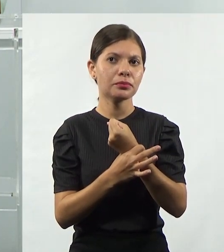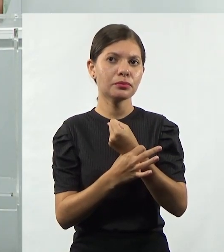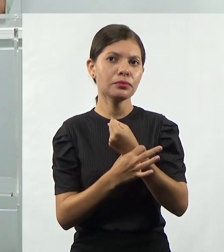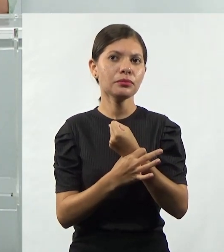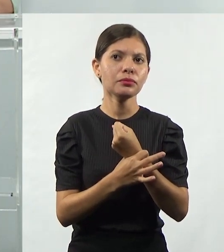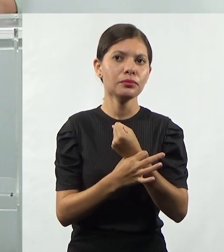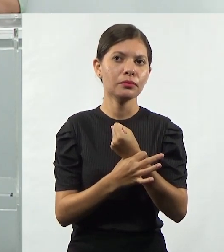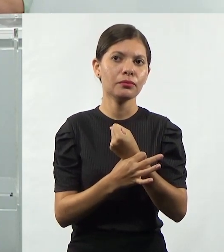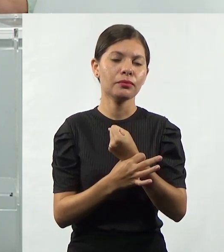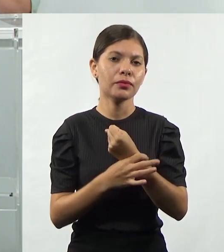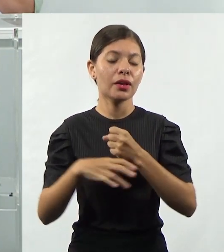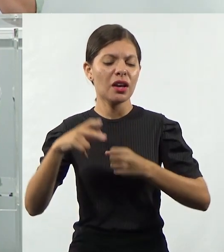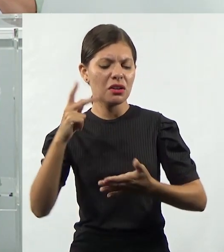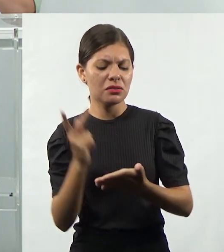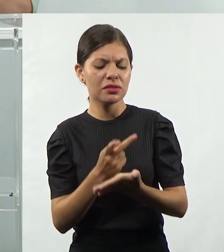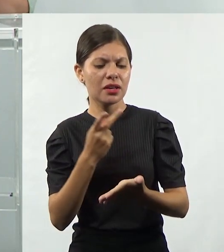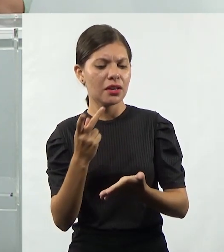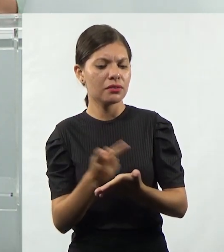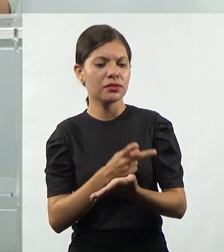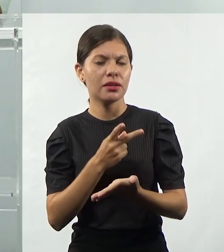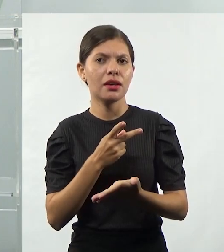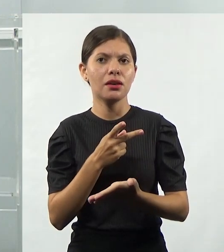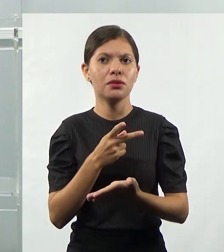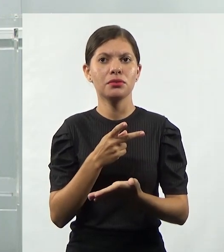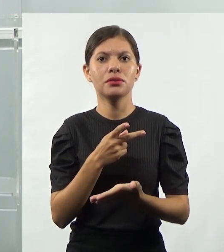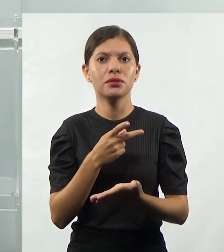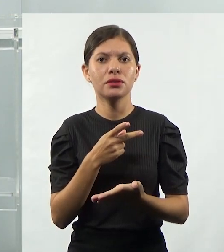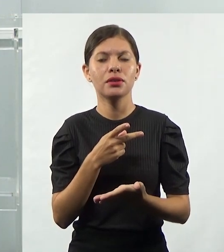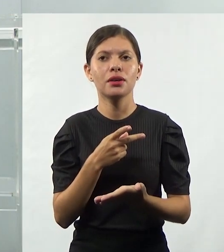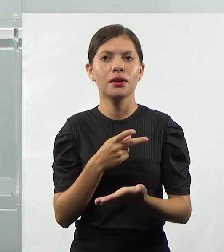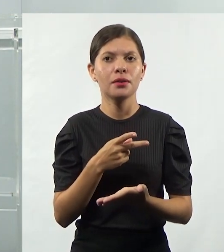Mitigando os erros, os problemas.